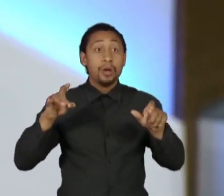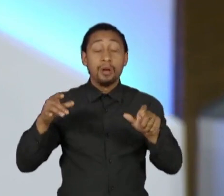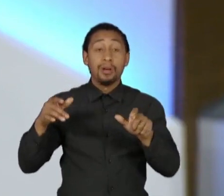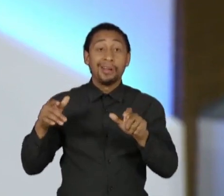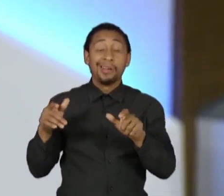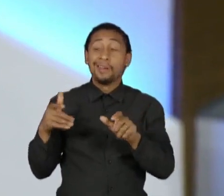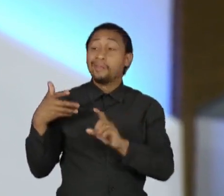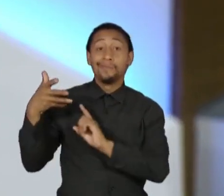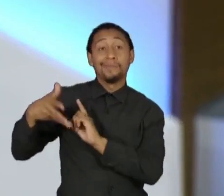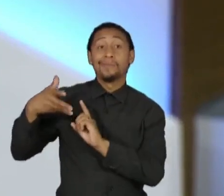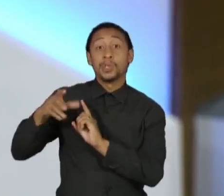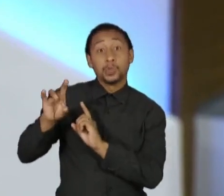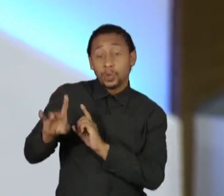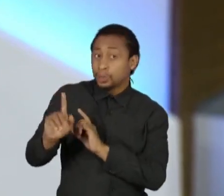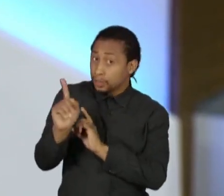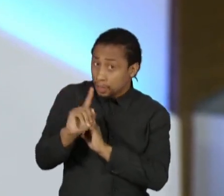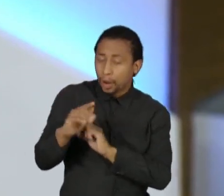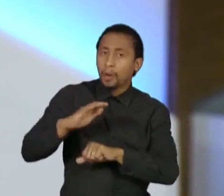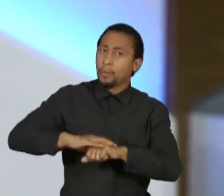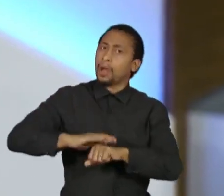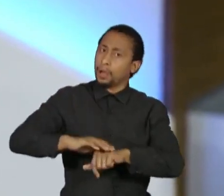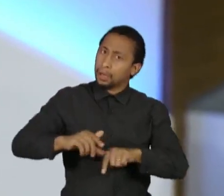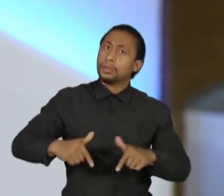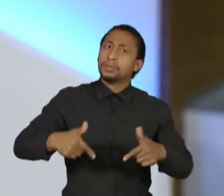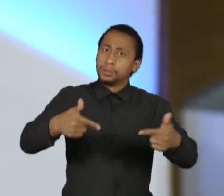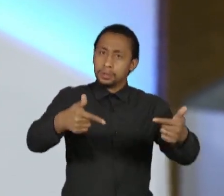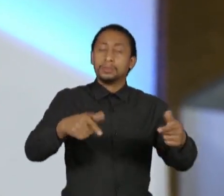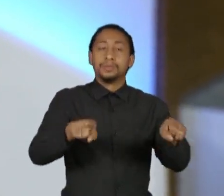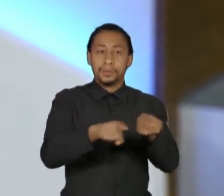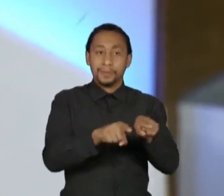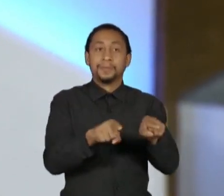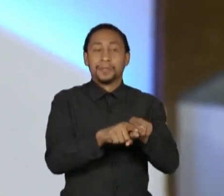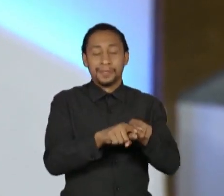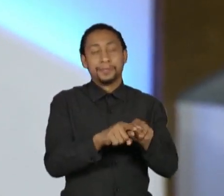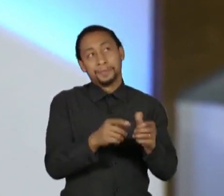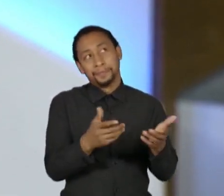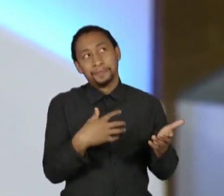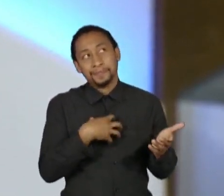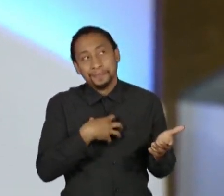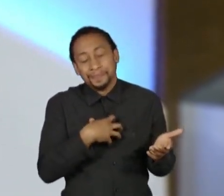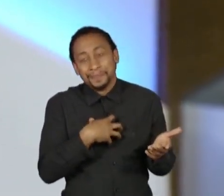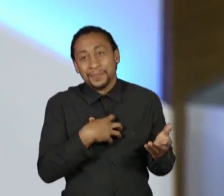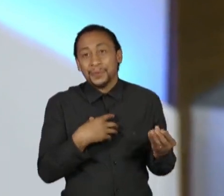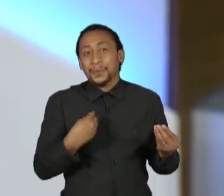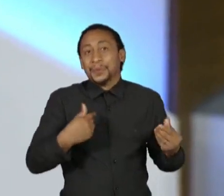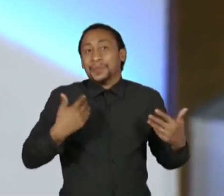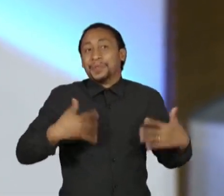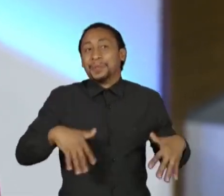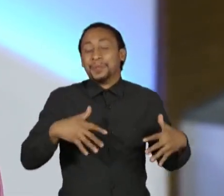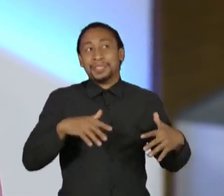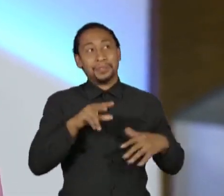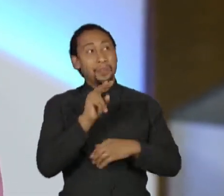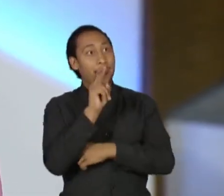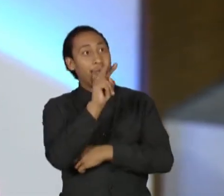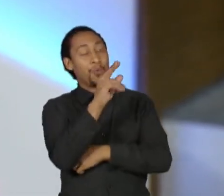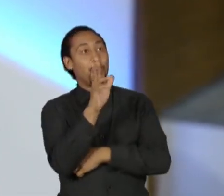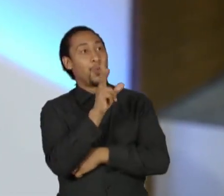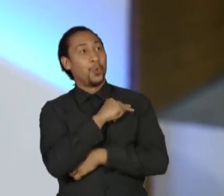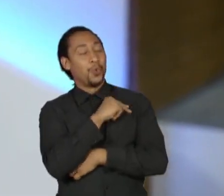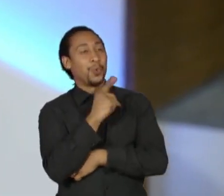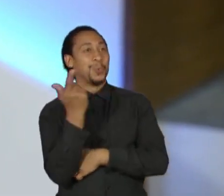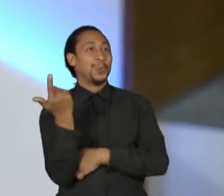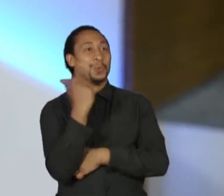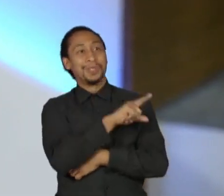enquanto política em atividade. Acho que isso vai ser, quando a gente vai se olhar, a vai falar, chegamos lá.